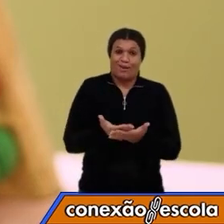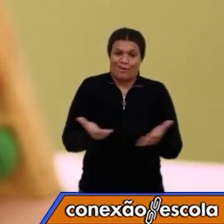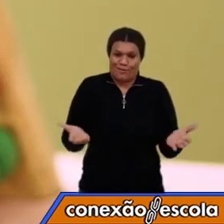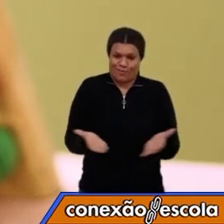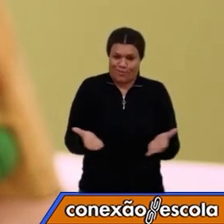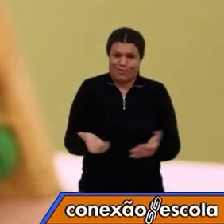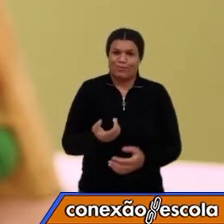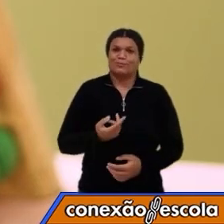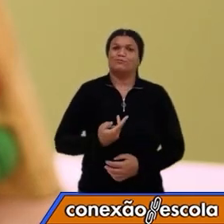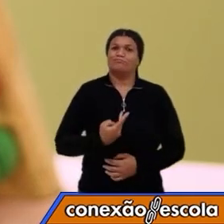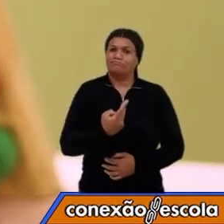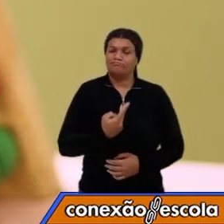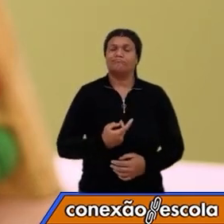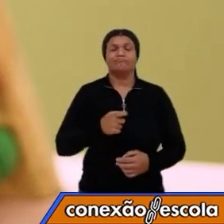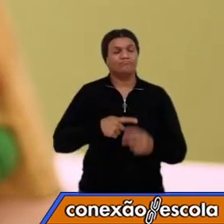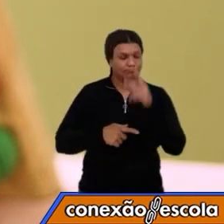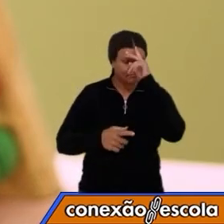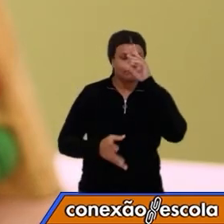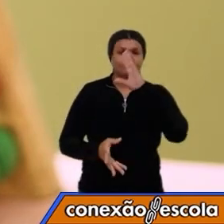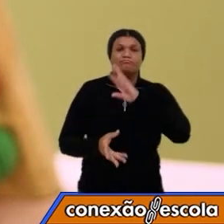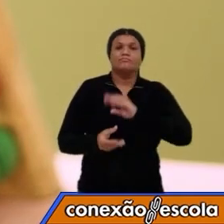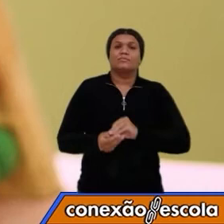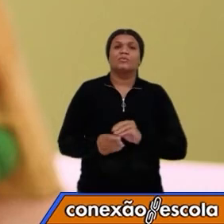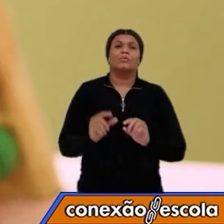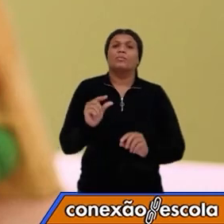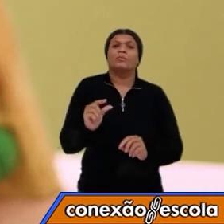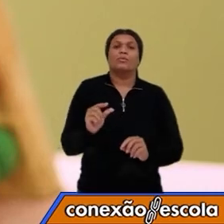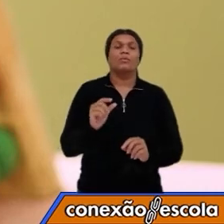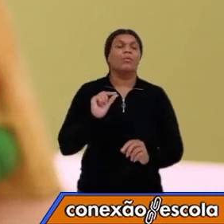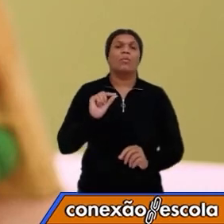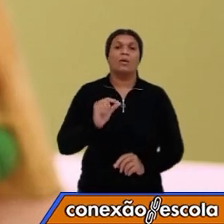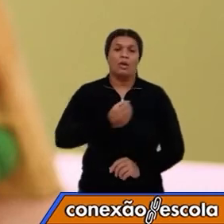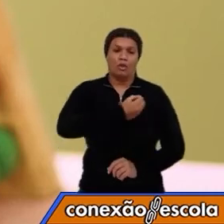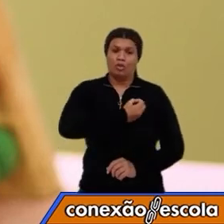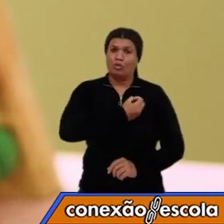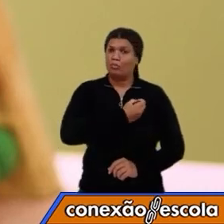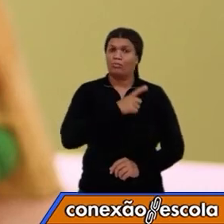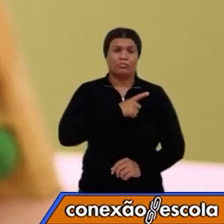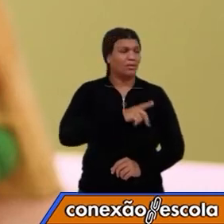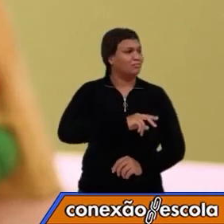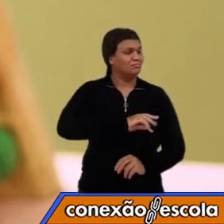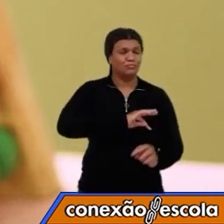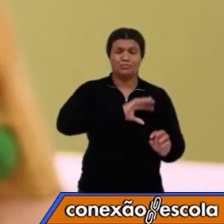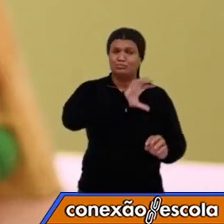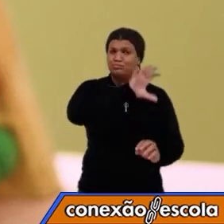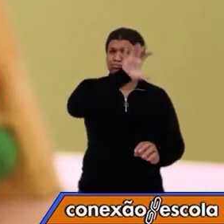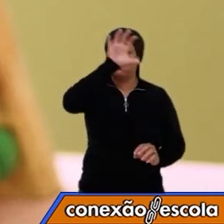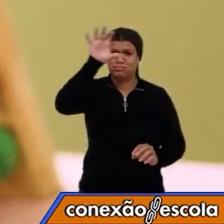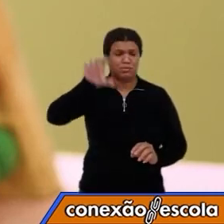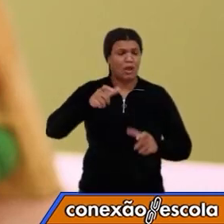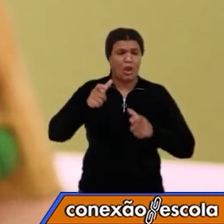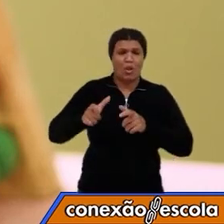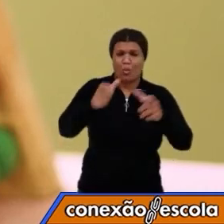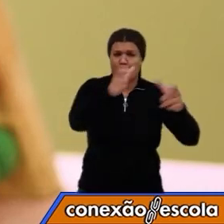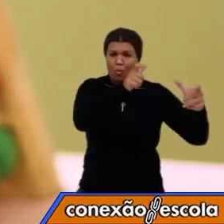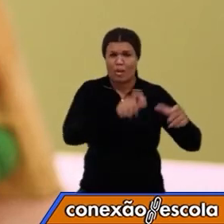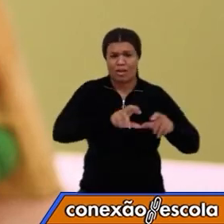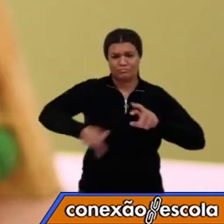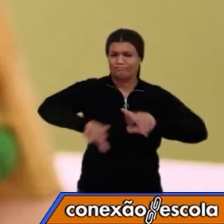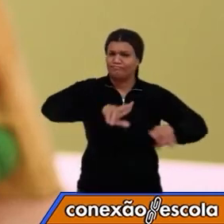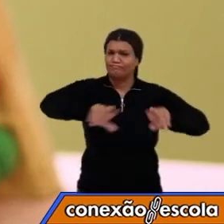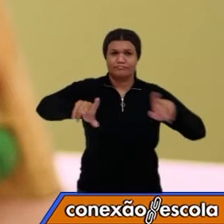um pouco como os números estão por toda parte. Os números fazem parte do nosso